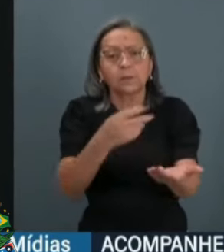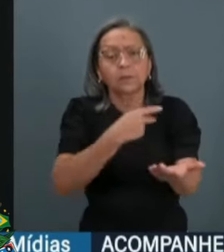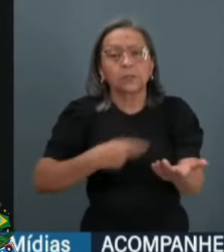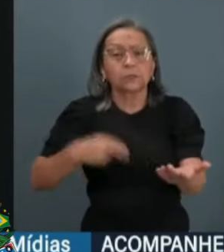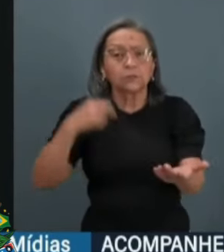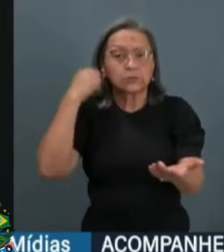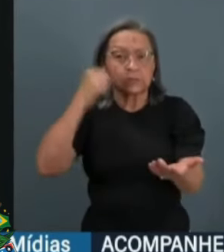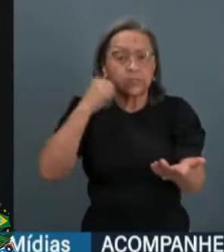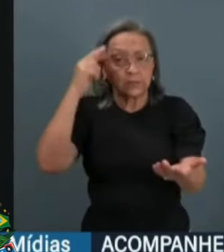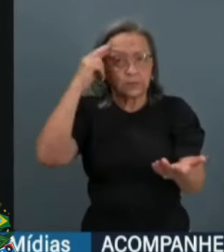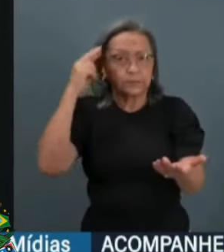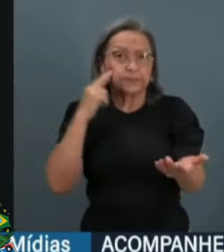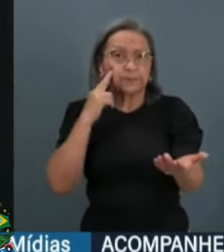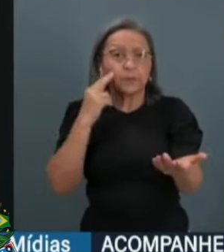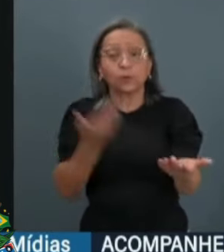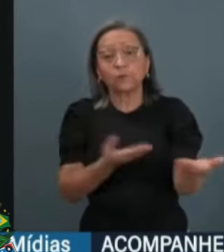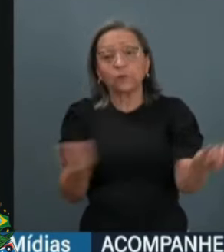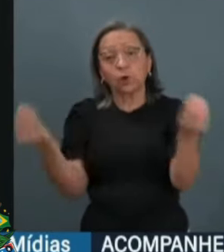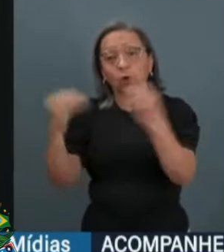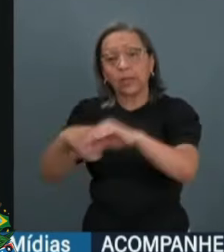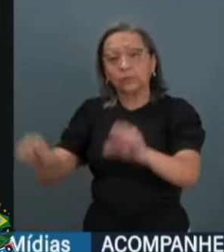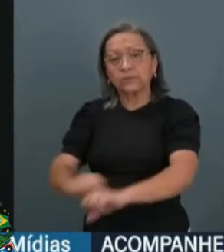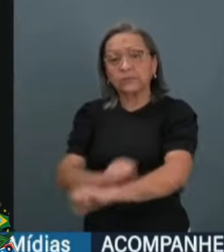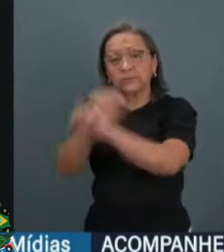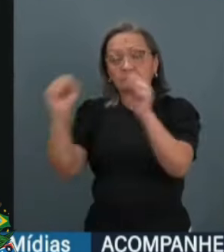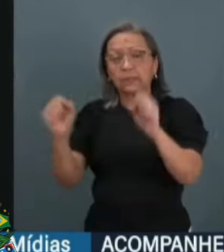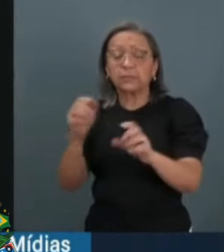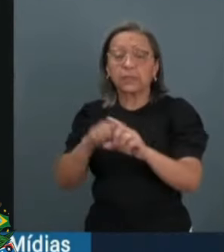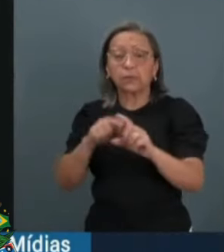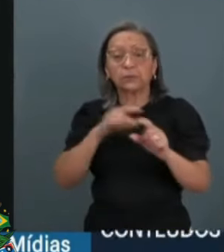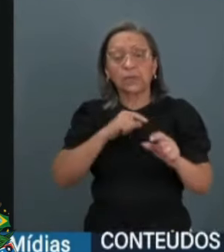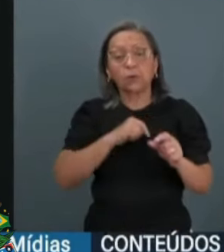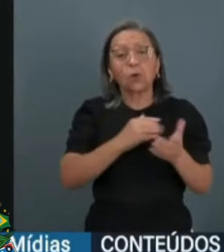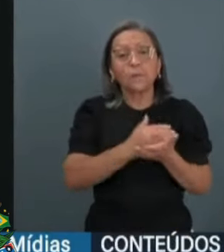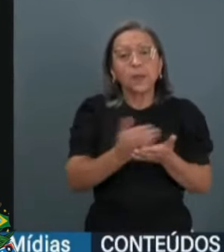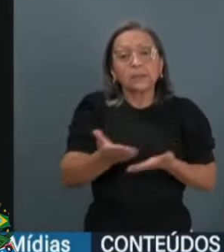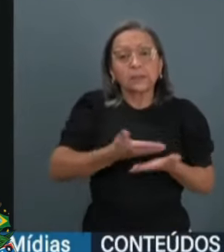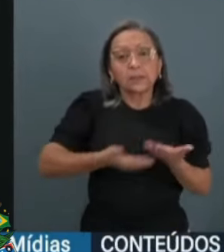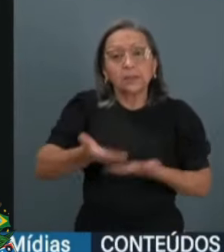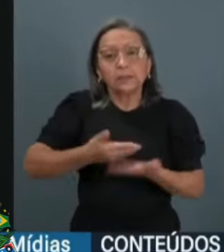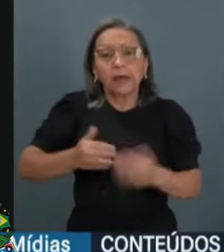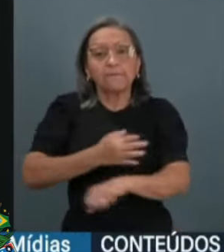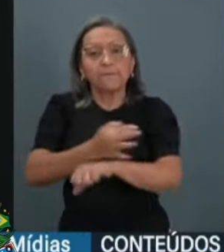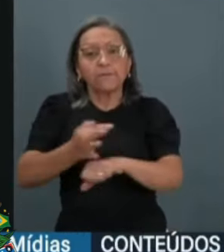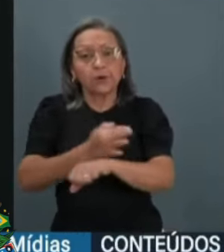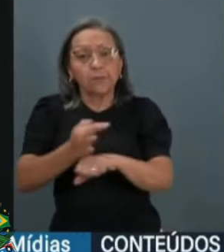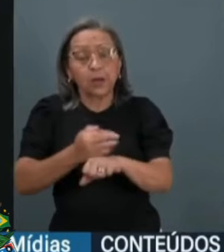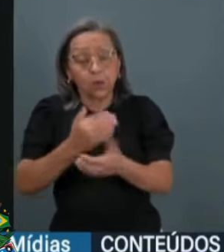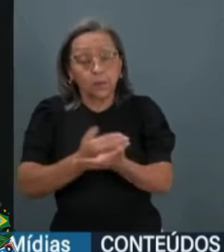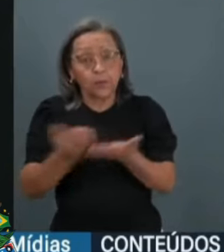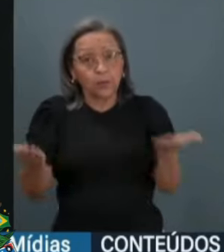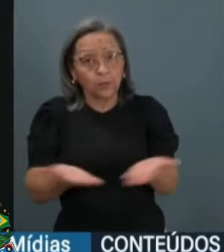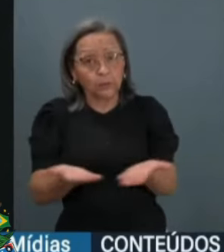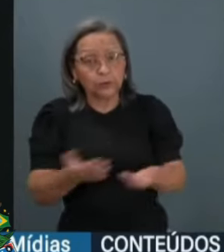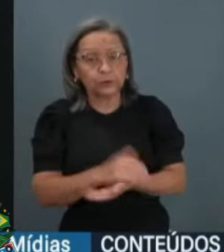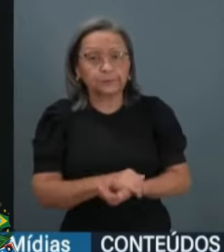foi colocado no sistema do Senado Federal, portanto, ele passa a tramitar formalmente, a partir de hoje,